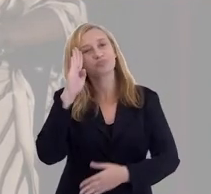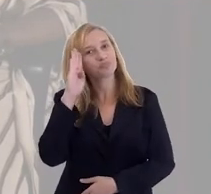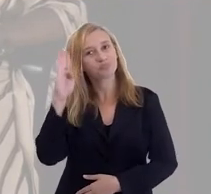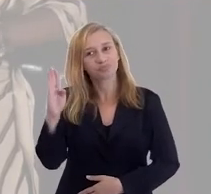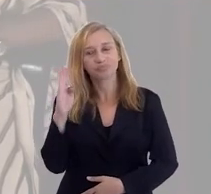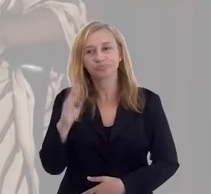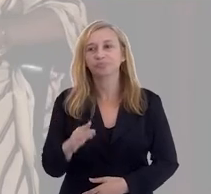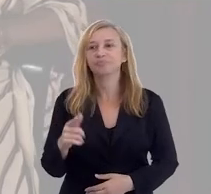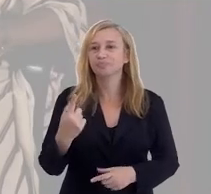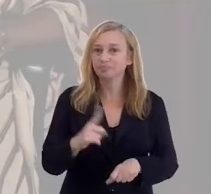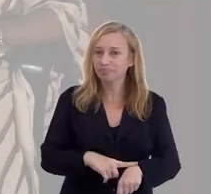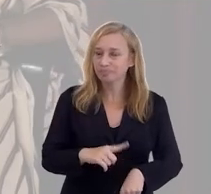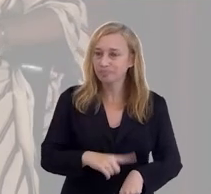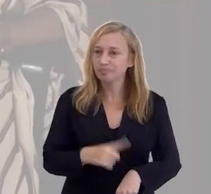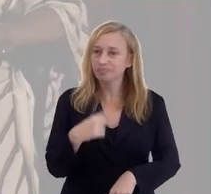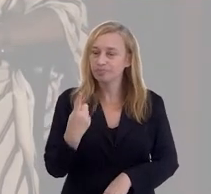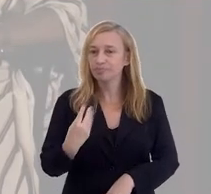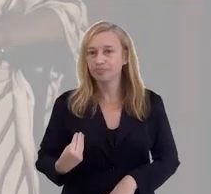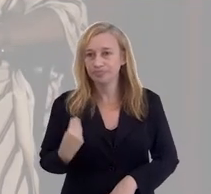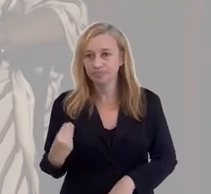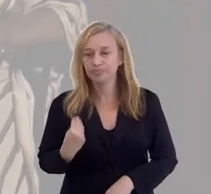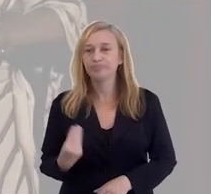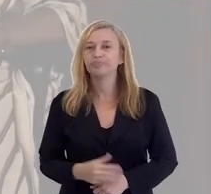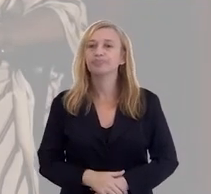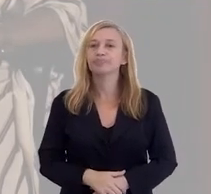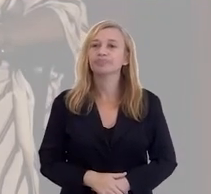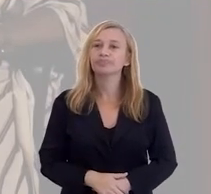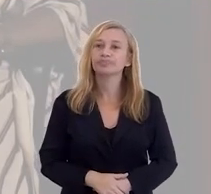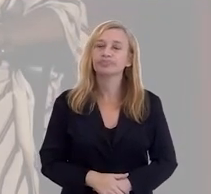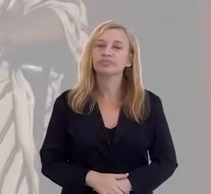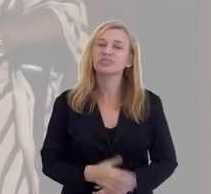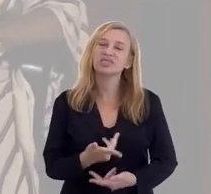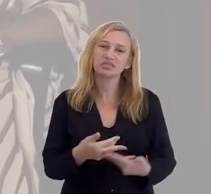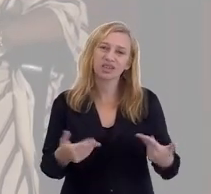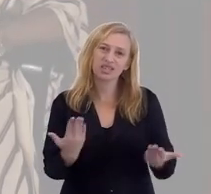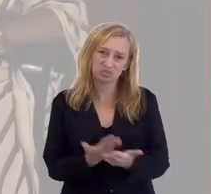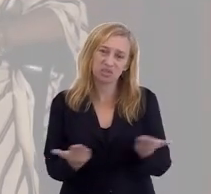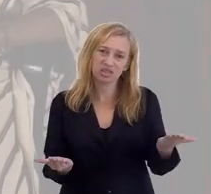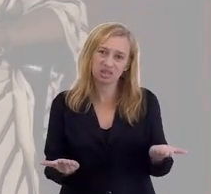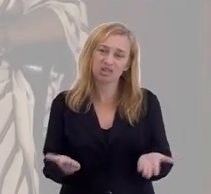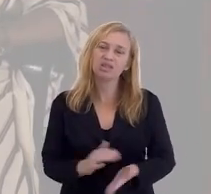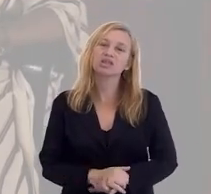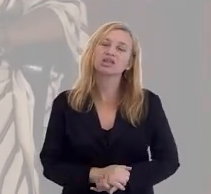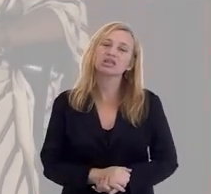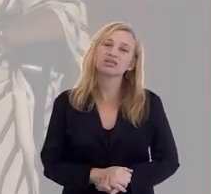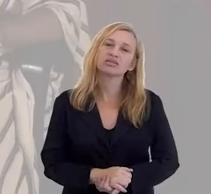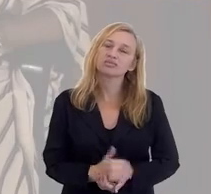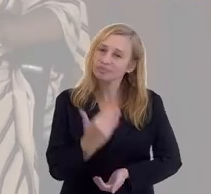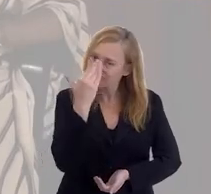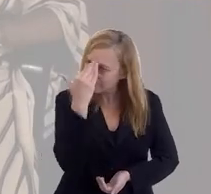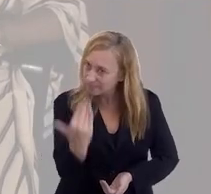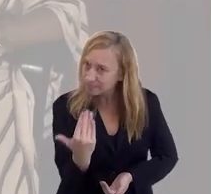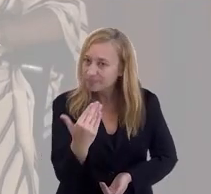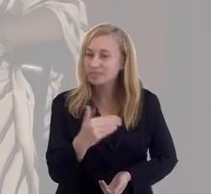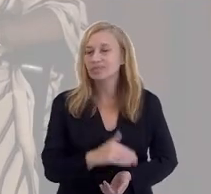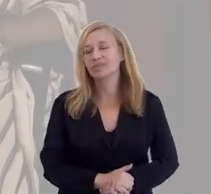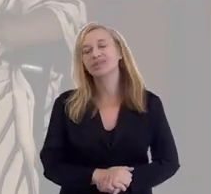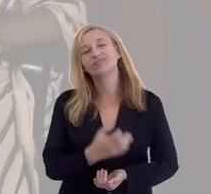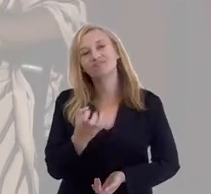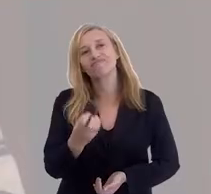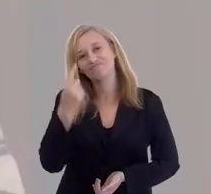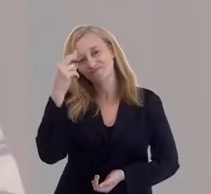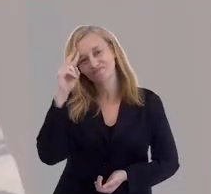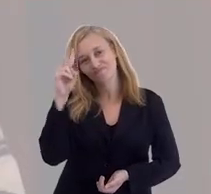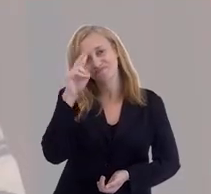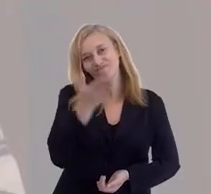as pessoas, principalmente nesse momento que nós estamos vivendo de tantas perdas. Muito obrigada.